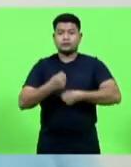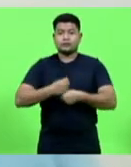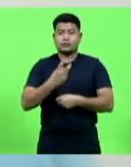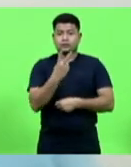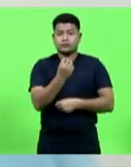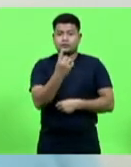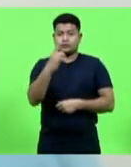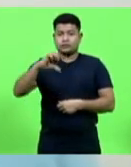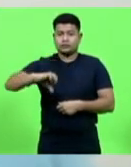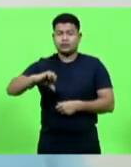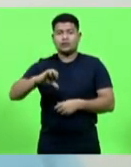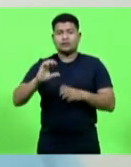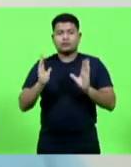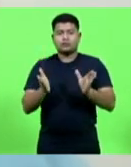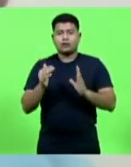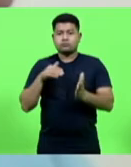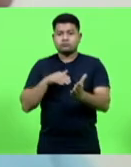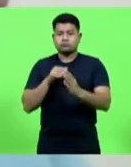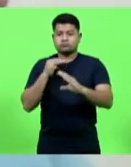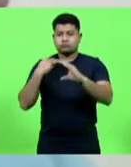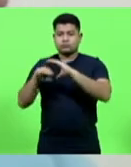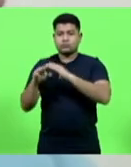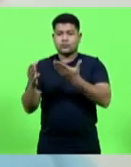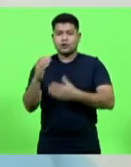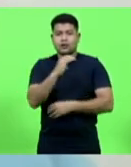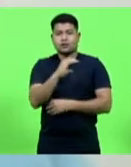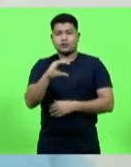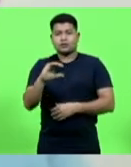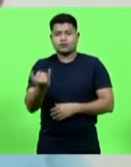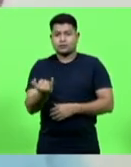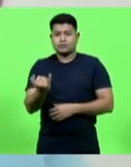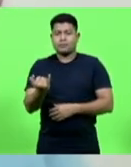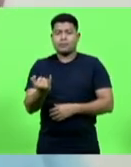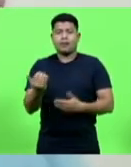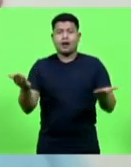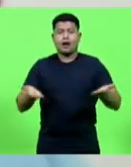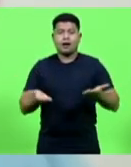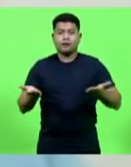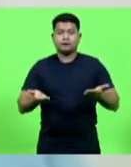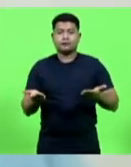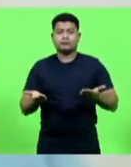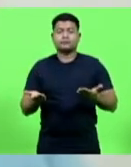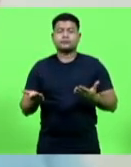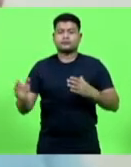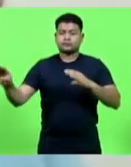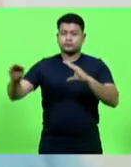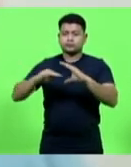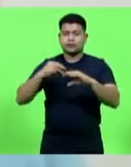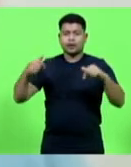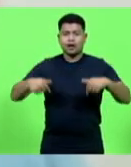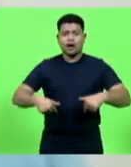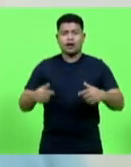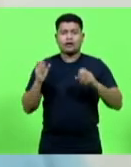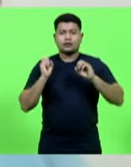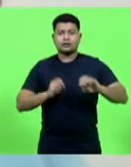foi remitido à CCJ e agora, então, à Comissão de Educação.